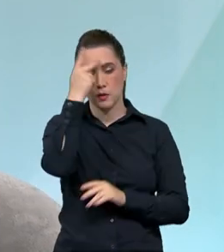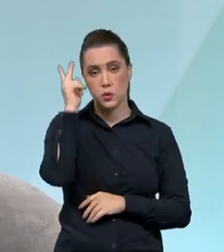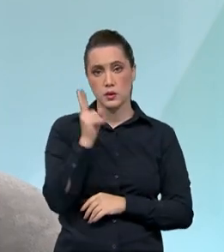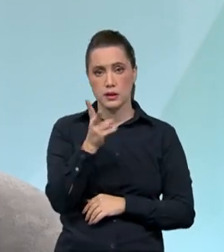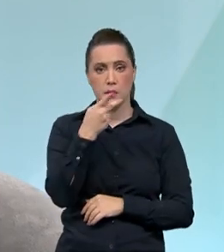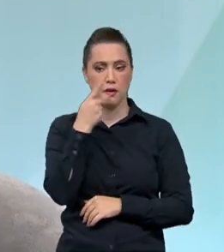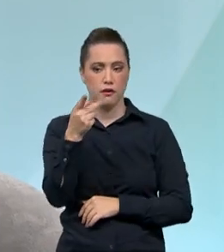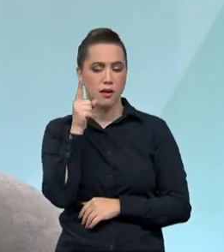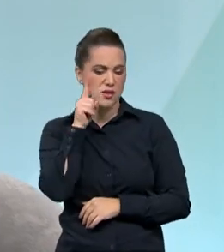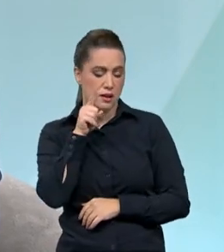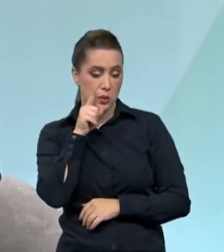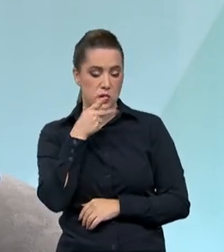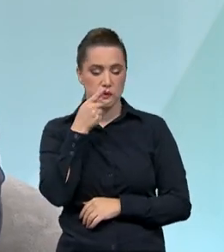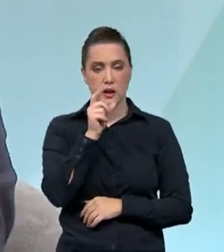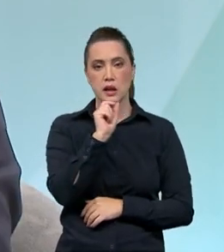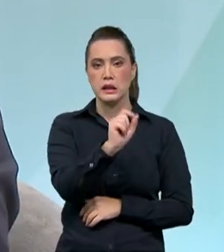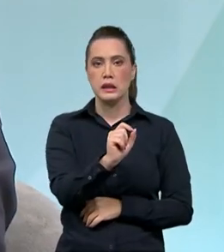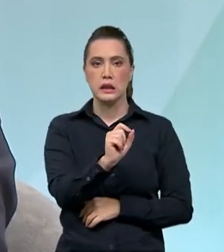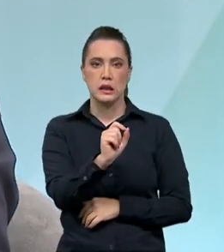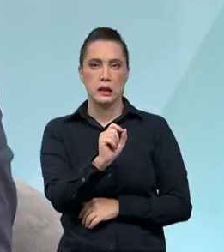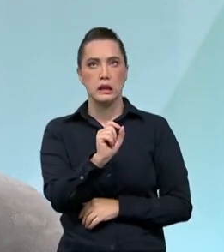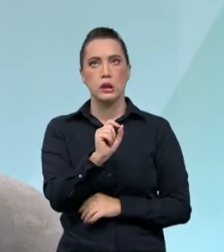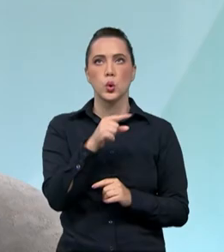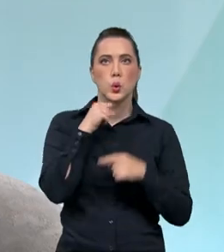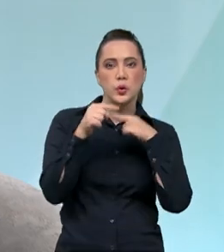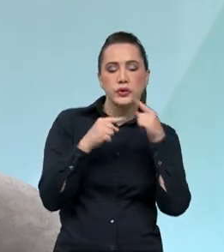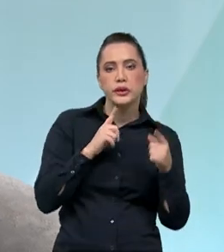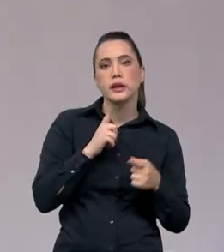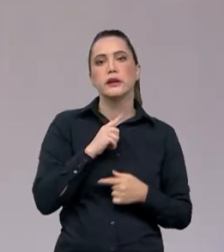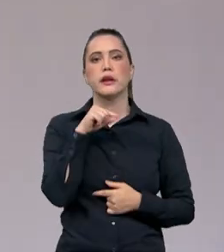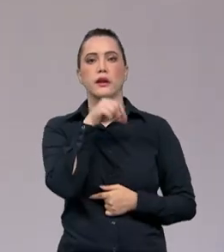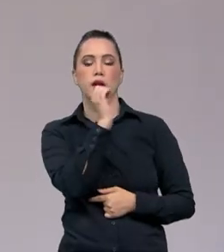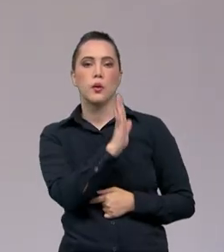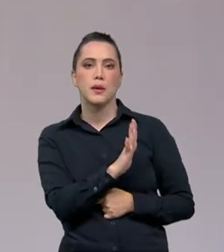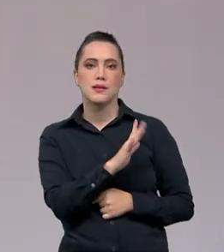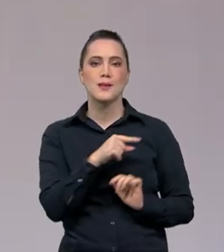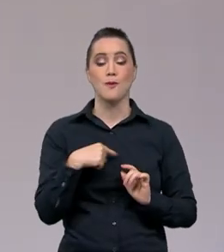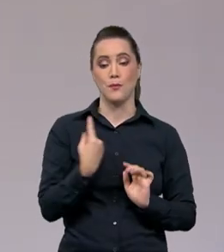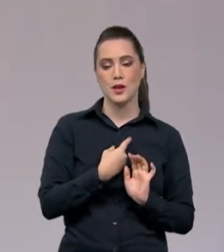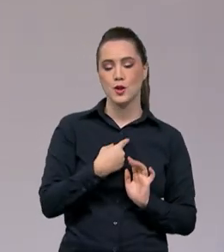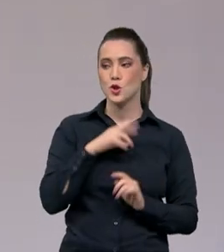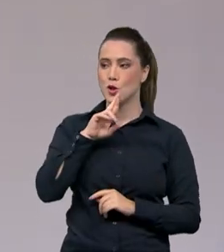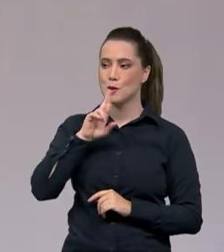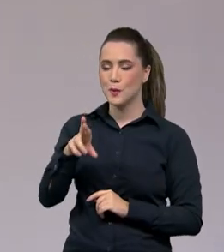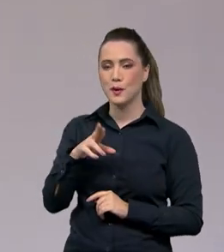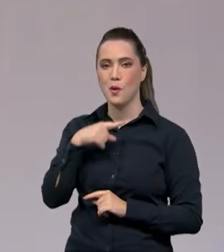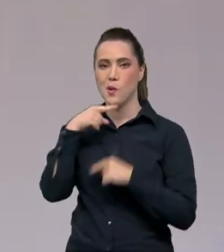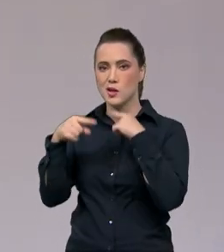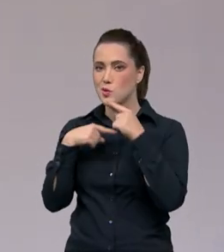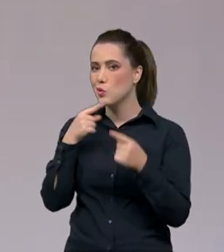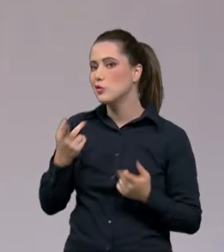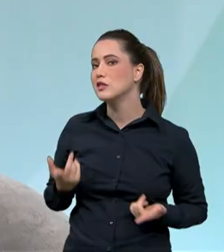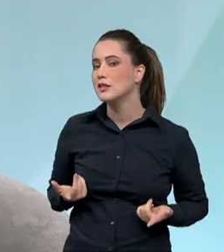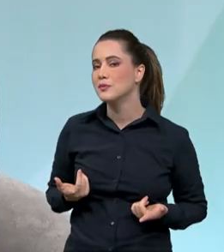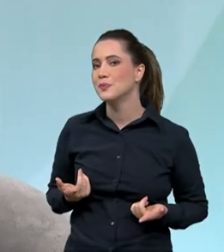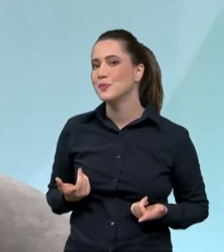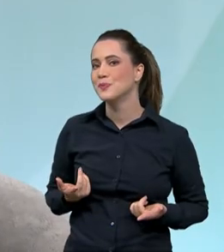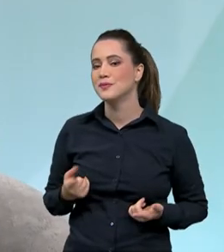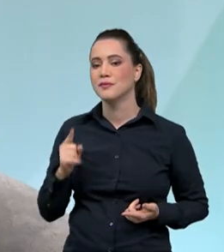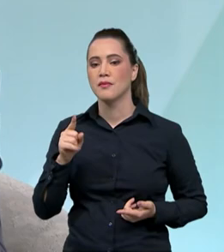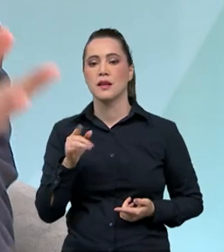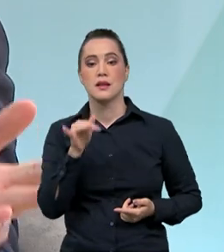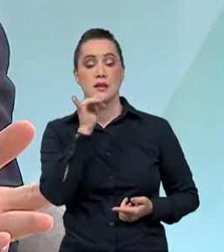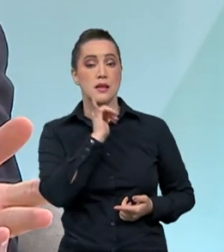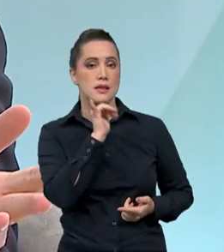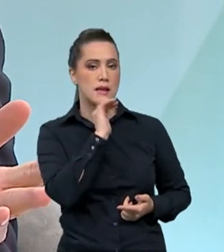pelos americanos para mostrar os destinos brasileiros. Então, assim, do jeito que a gente diz aqui, opa, então lá